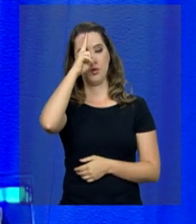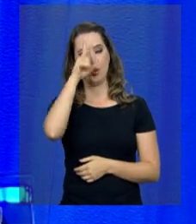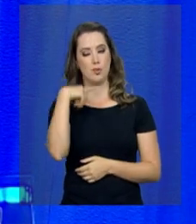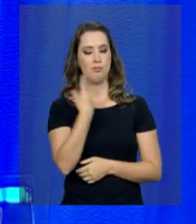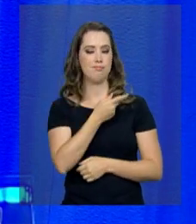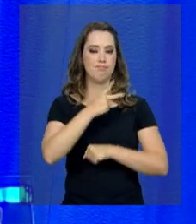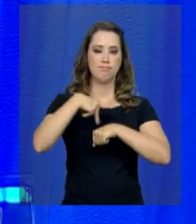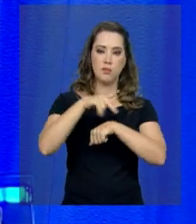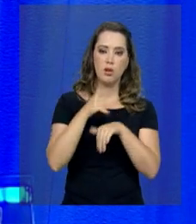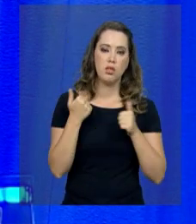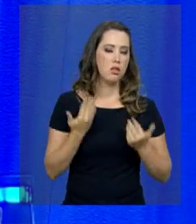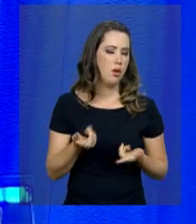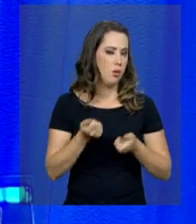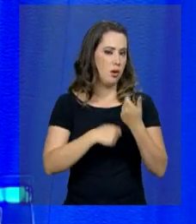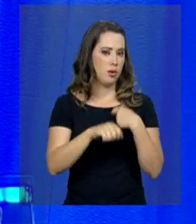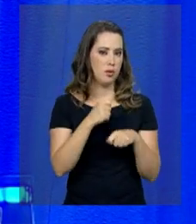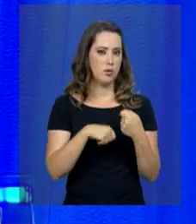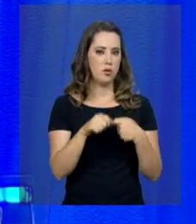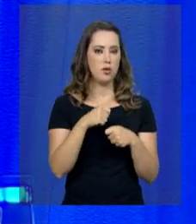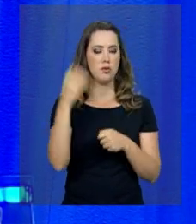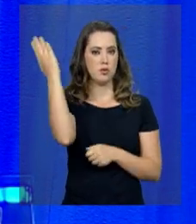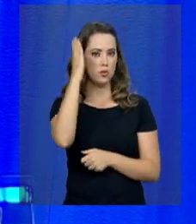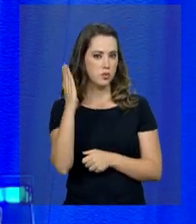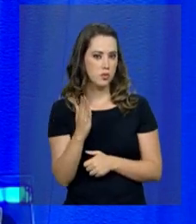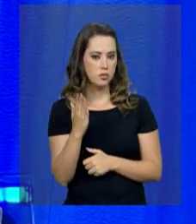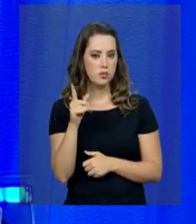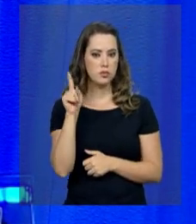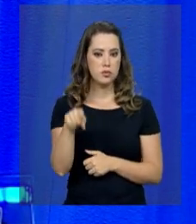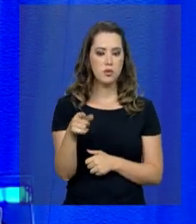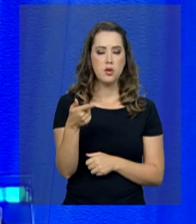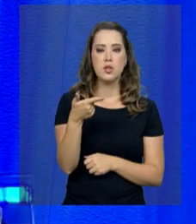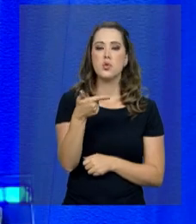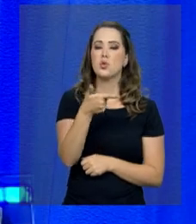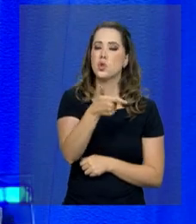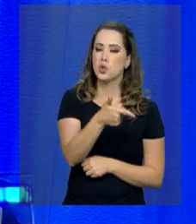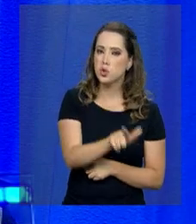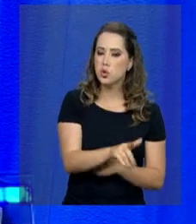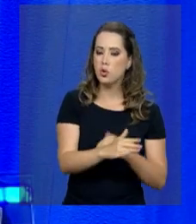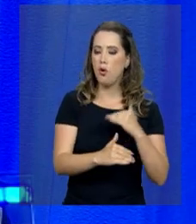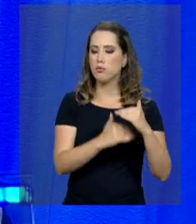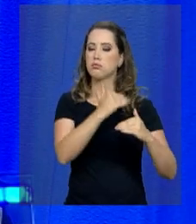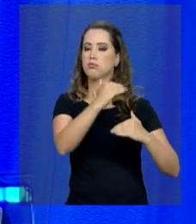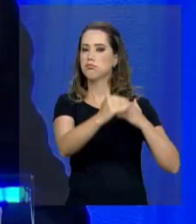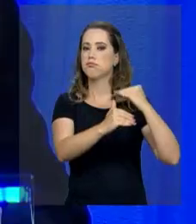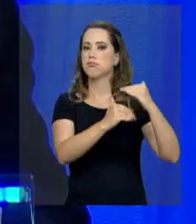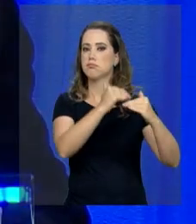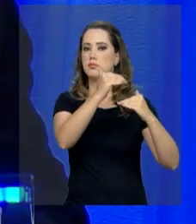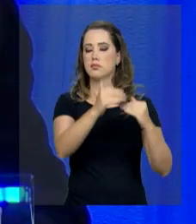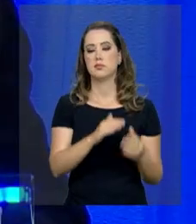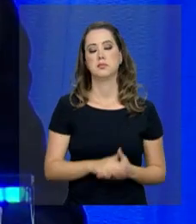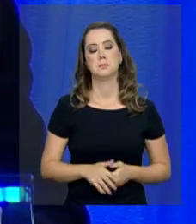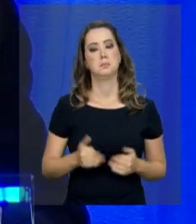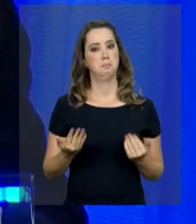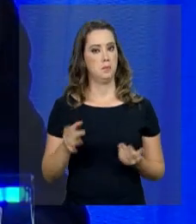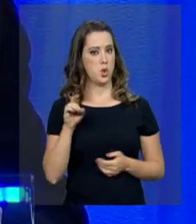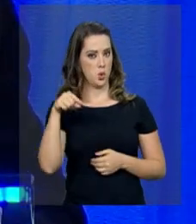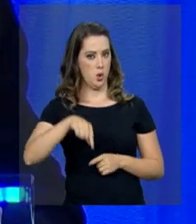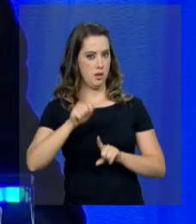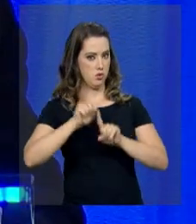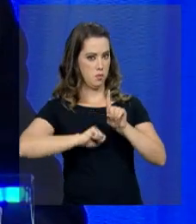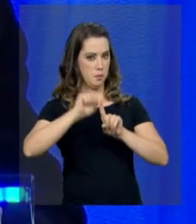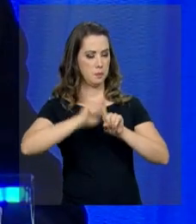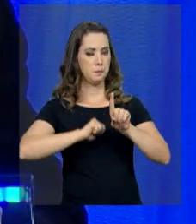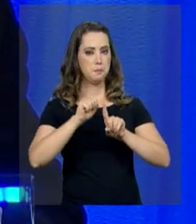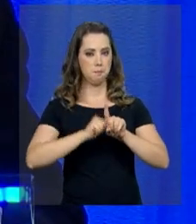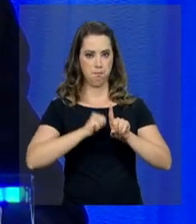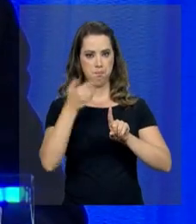Portanto, a economia brasileira retomou o caminho do crescimento. Só neste mês, meus